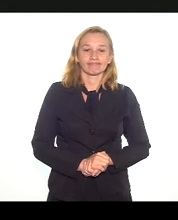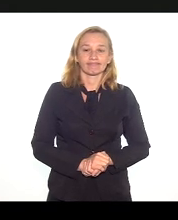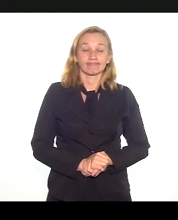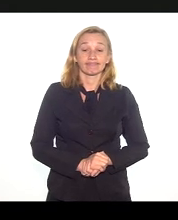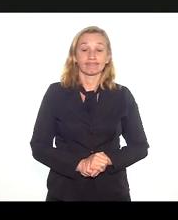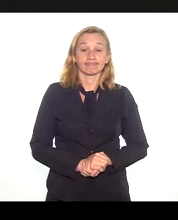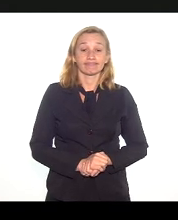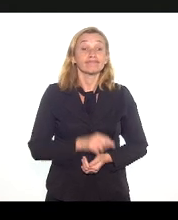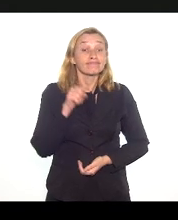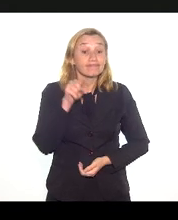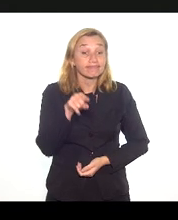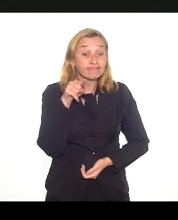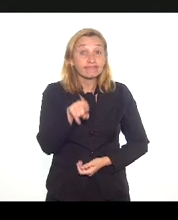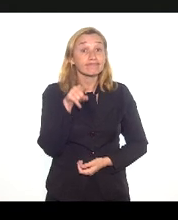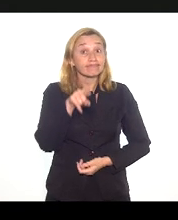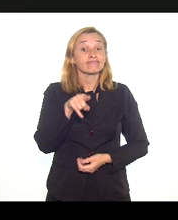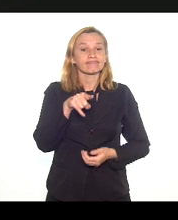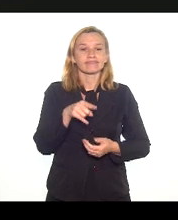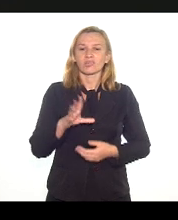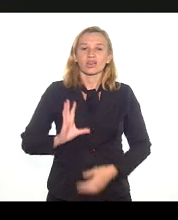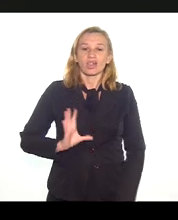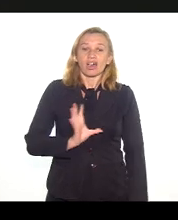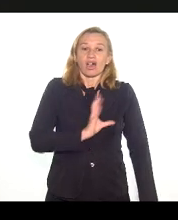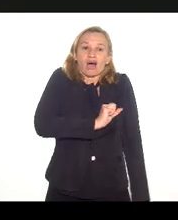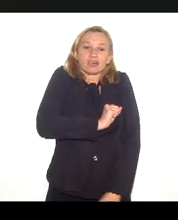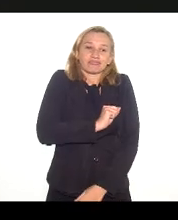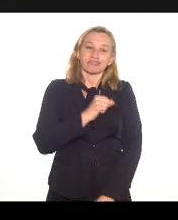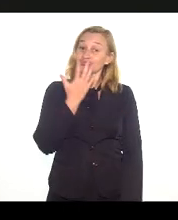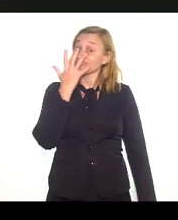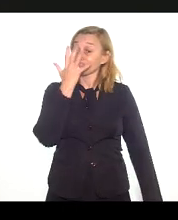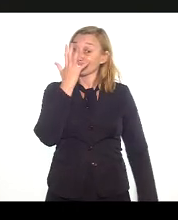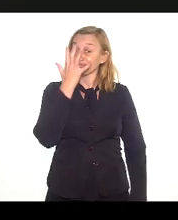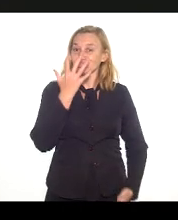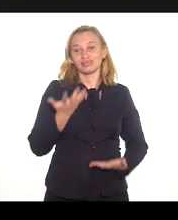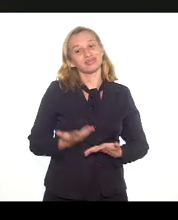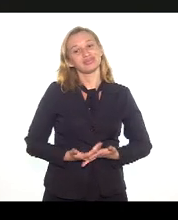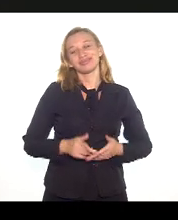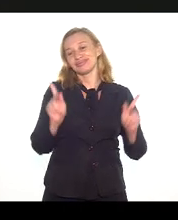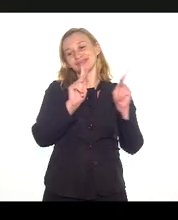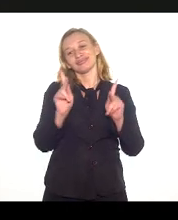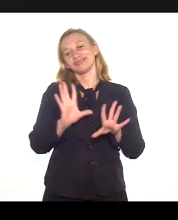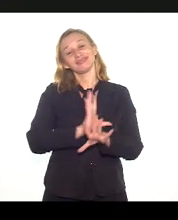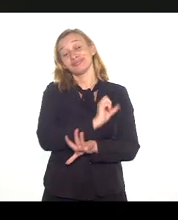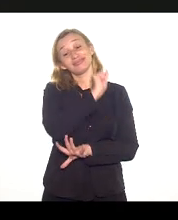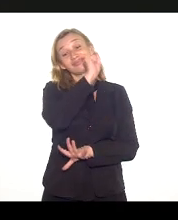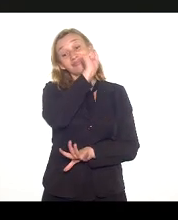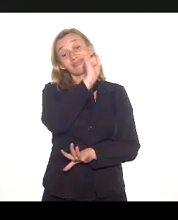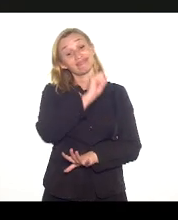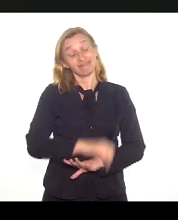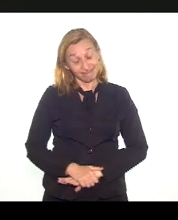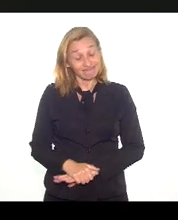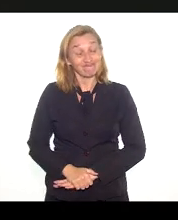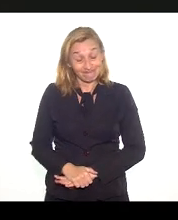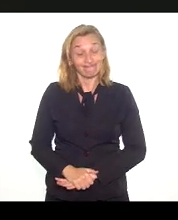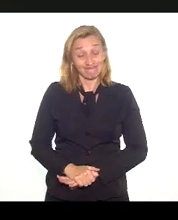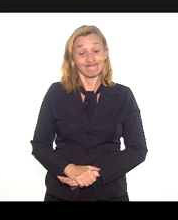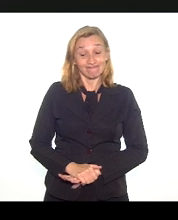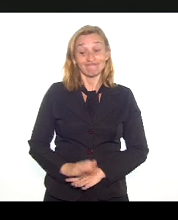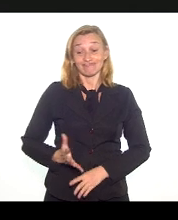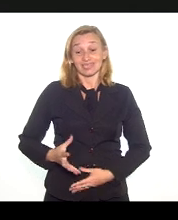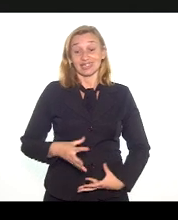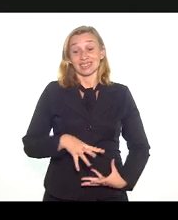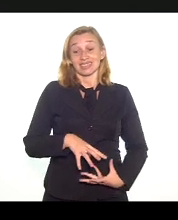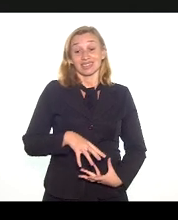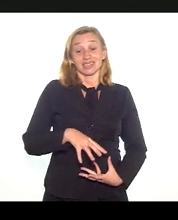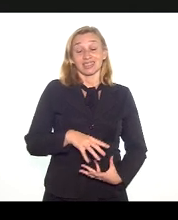Aqui, gente, muita gente, eu adoro o Carnaval, o Fundo de Simpatia de Quase Amor, Criadores, está na nossa alma